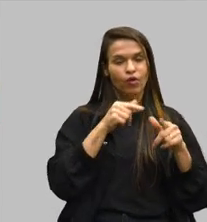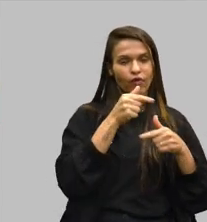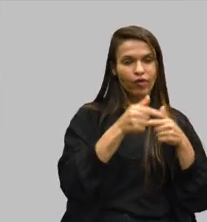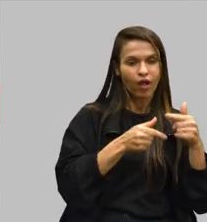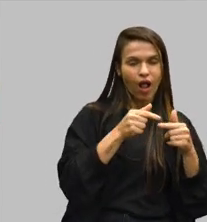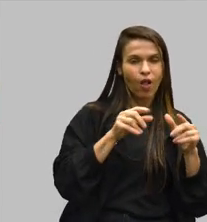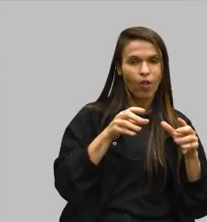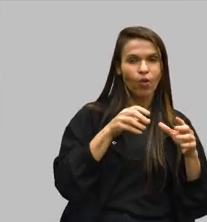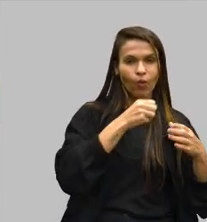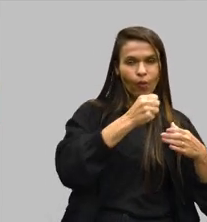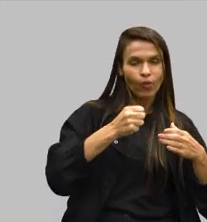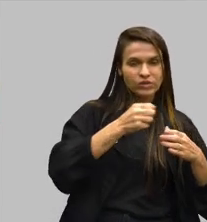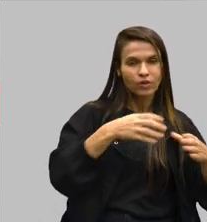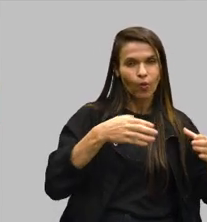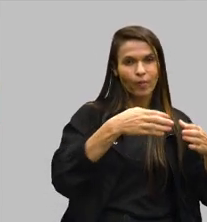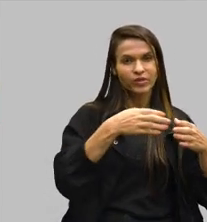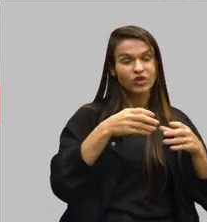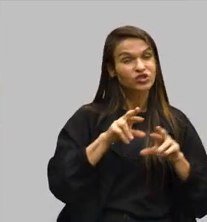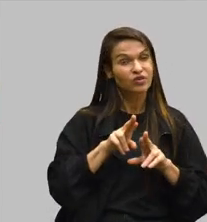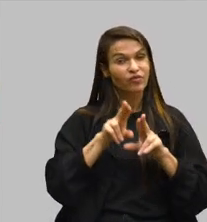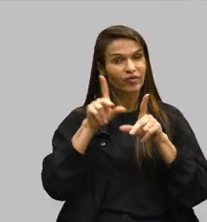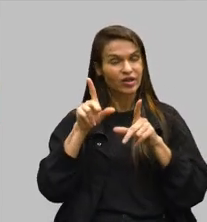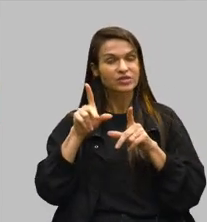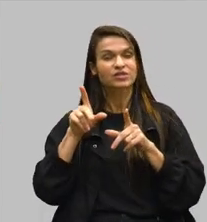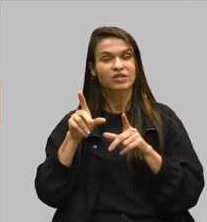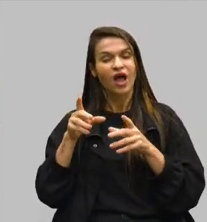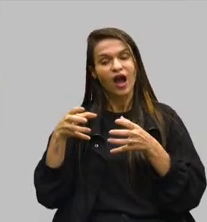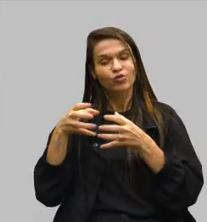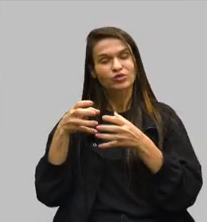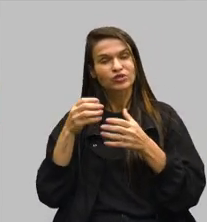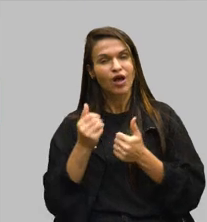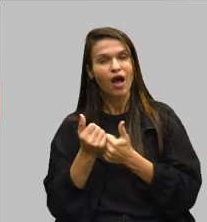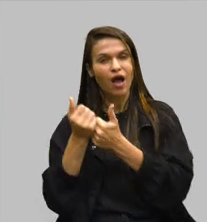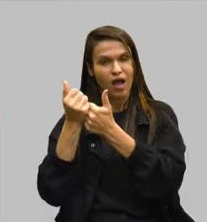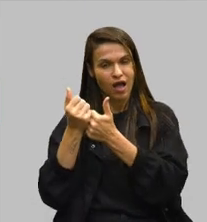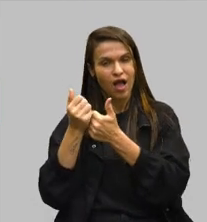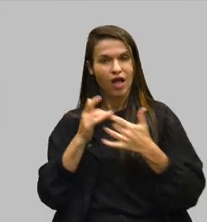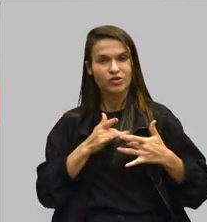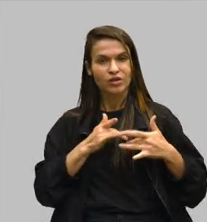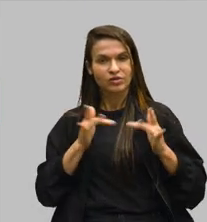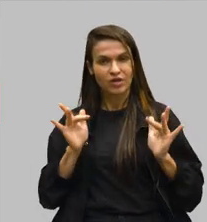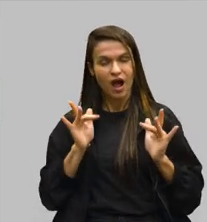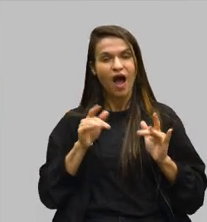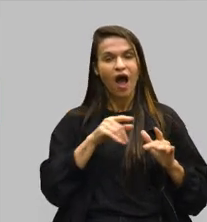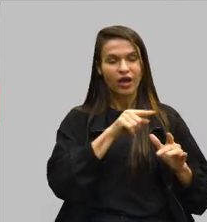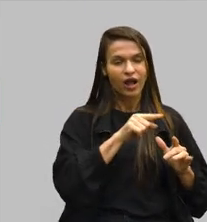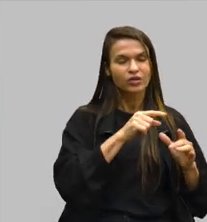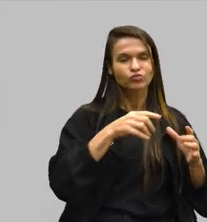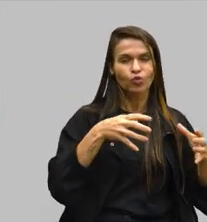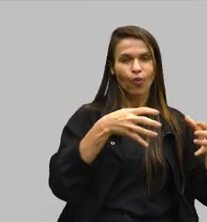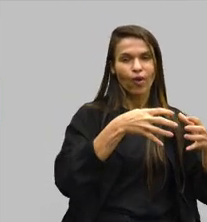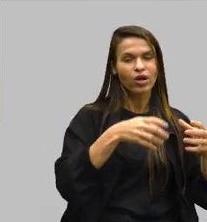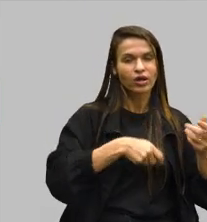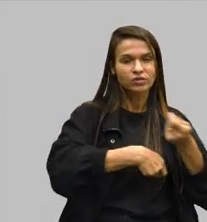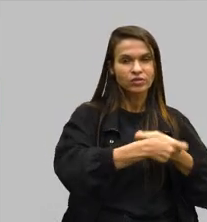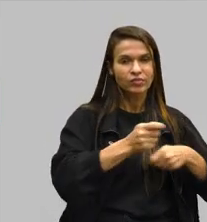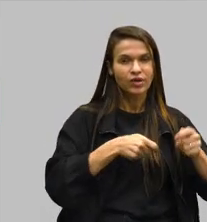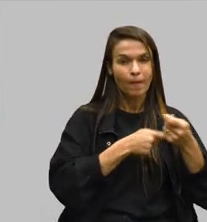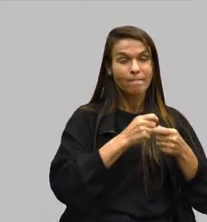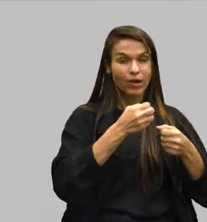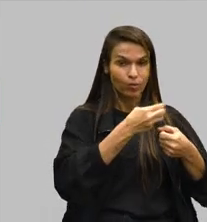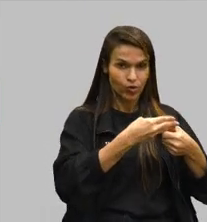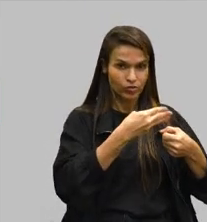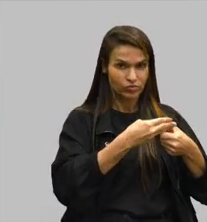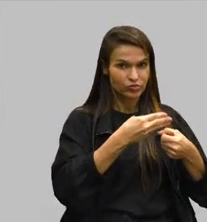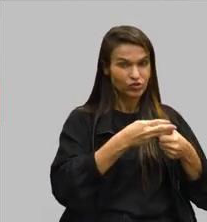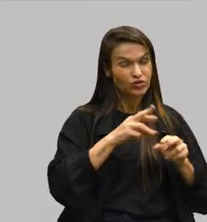comunitárias, sendo diferente das cozinhas solidárias. As cozinhas comunitárias são aquelas cozinhas que são administradas pelo município